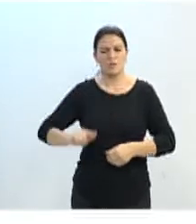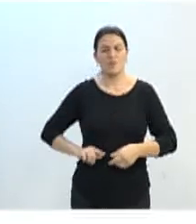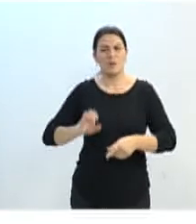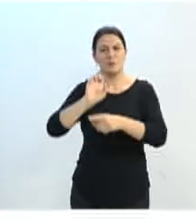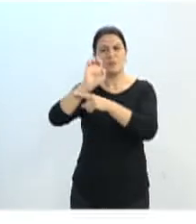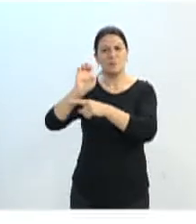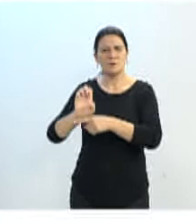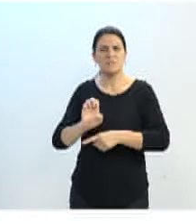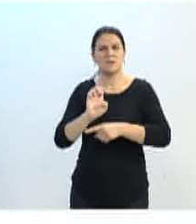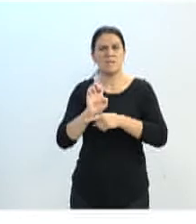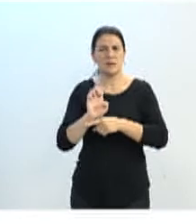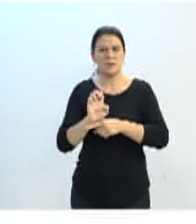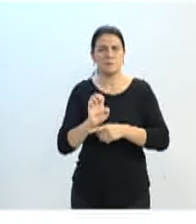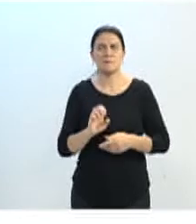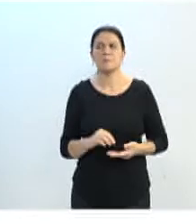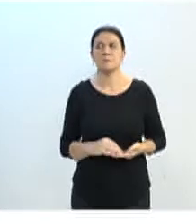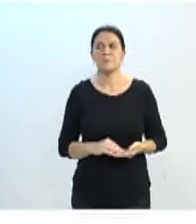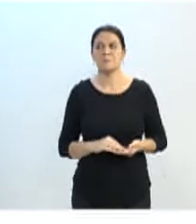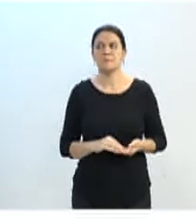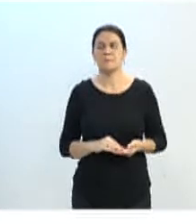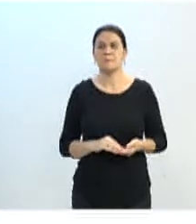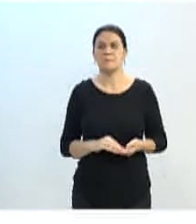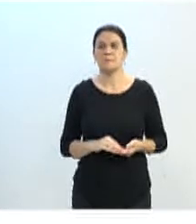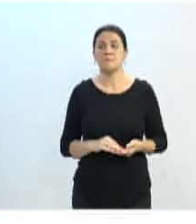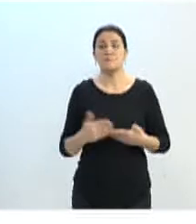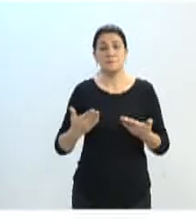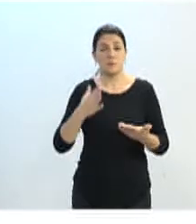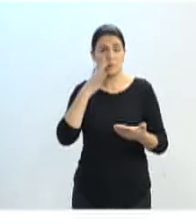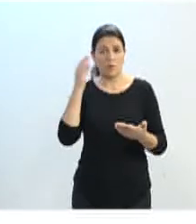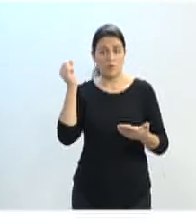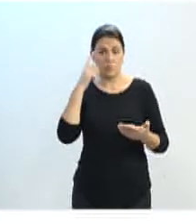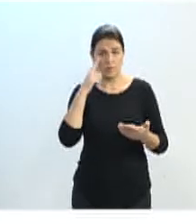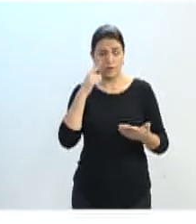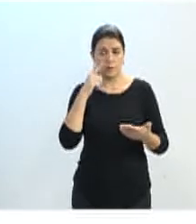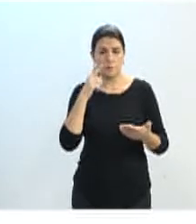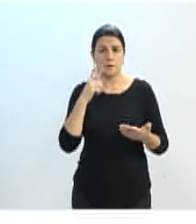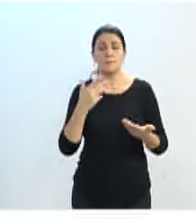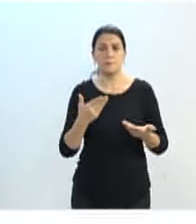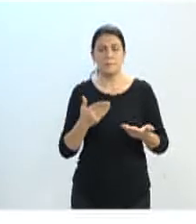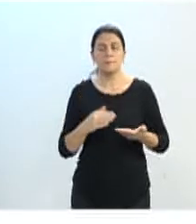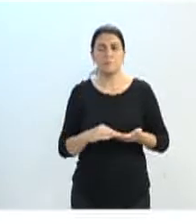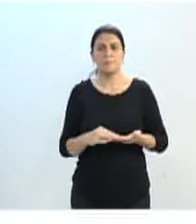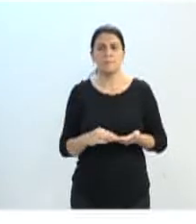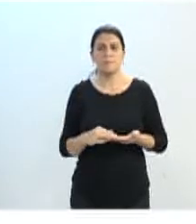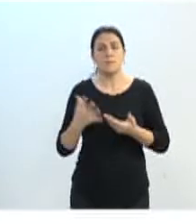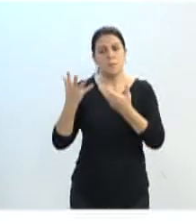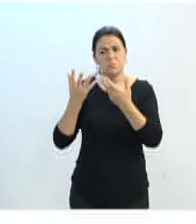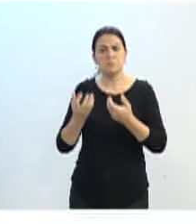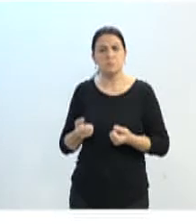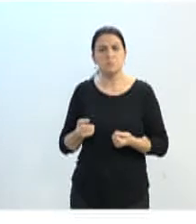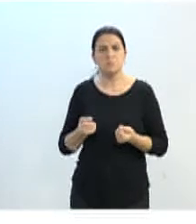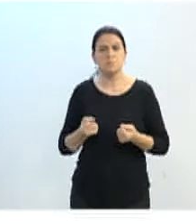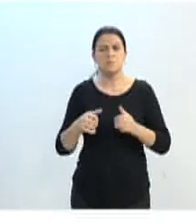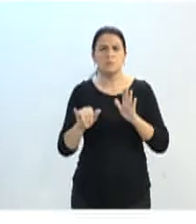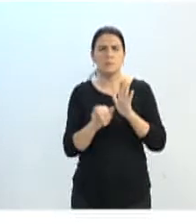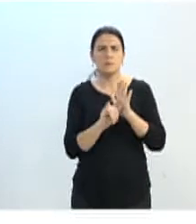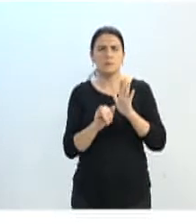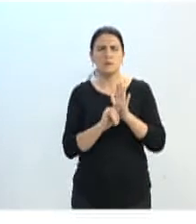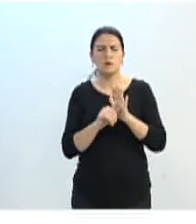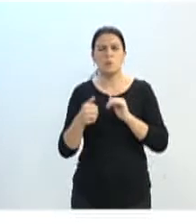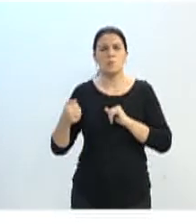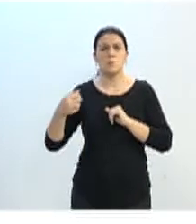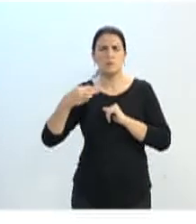Secretaria de Educação do Estado de Santa Catarina. E a FURB submeteu a esse edital, 13